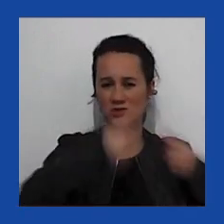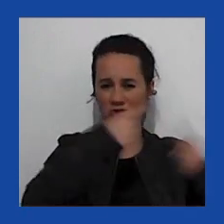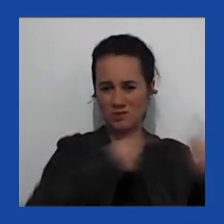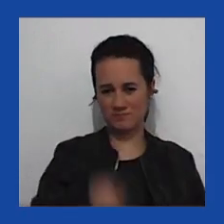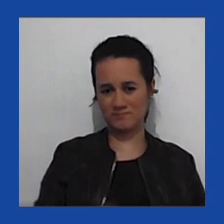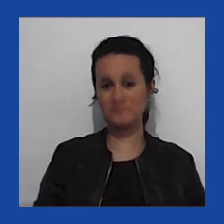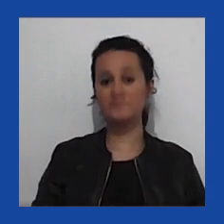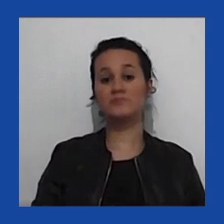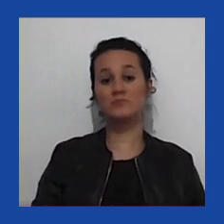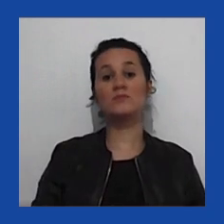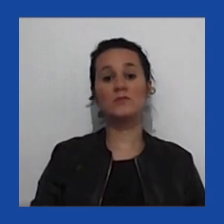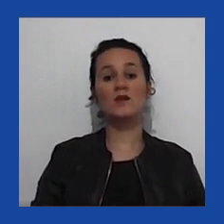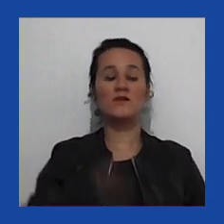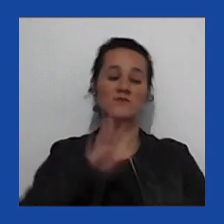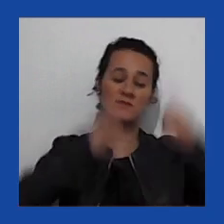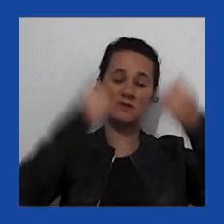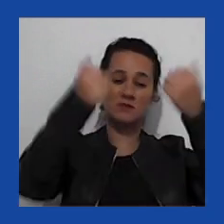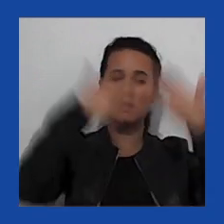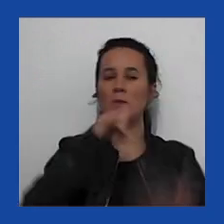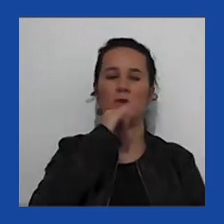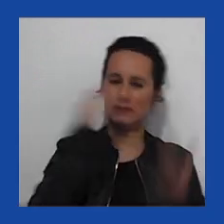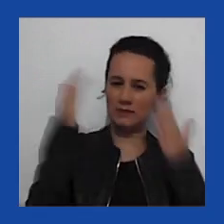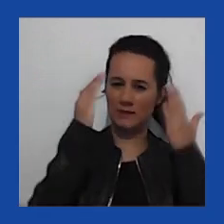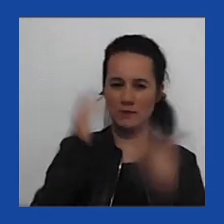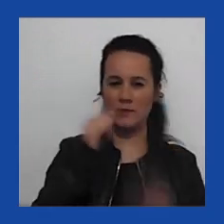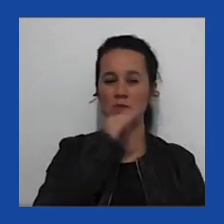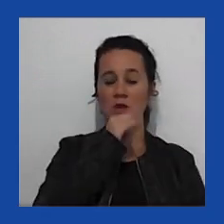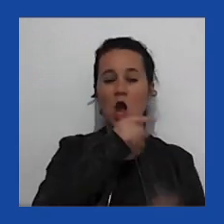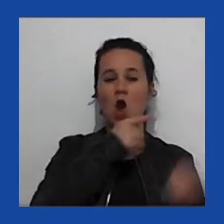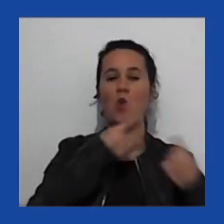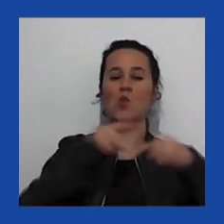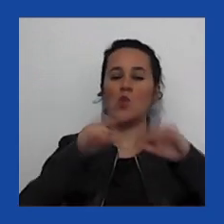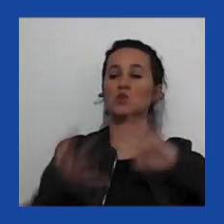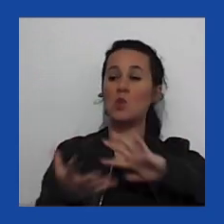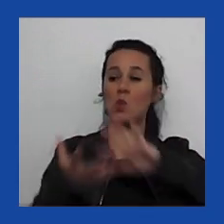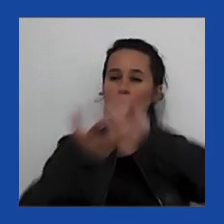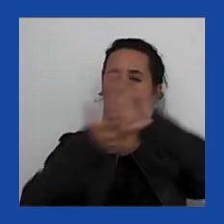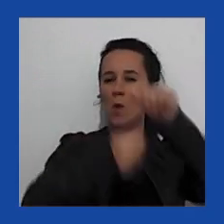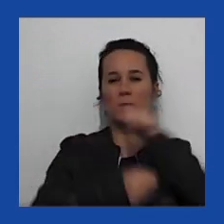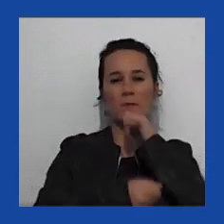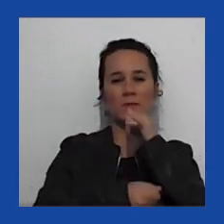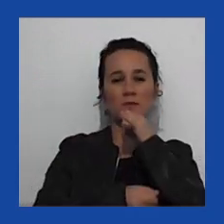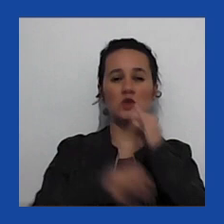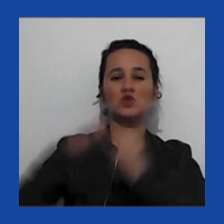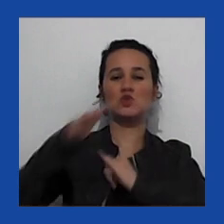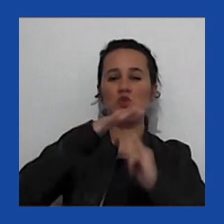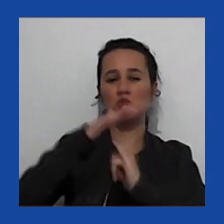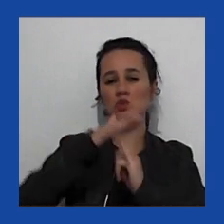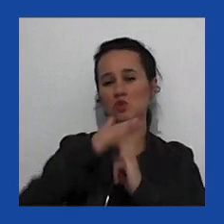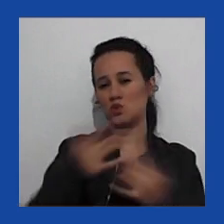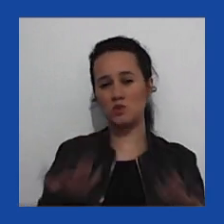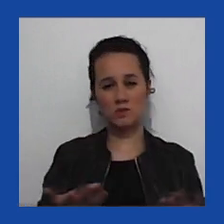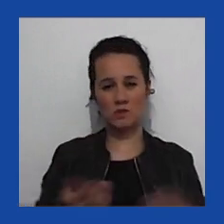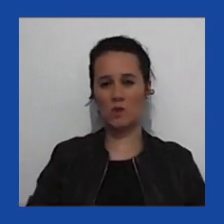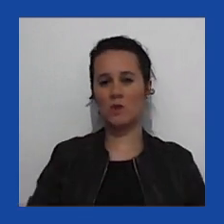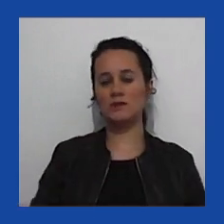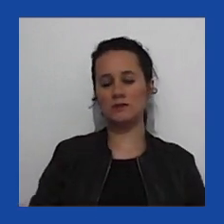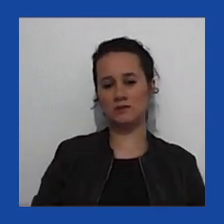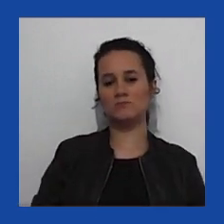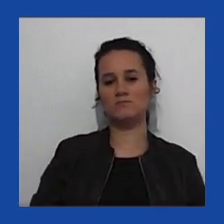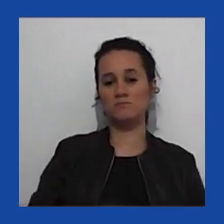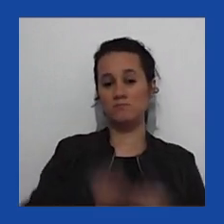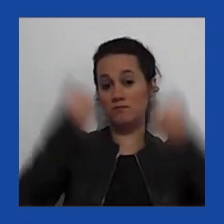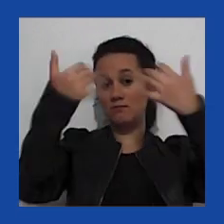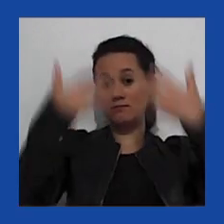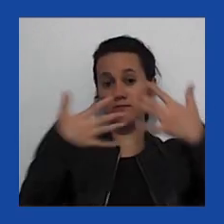Eles vão falar, por exemplo, que eles estão contra o globalismo e instituições multilaterais. eles vão